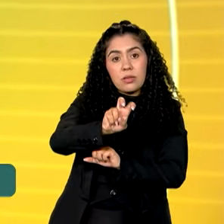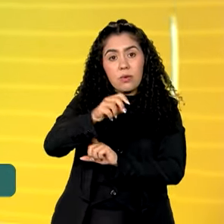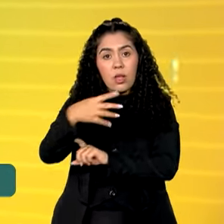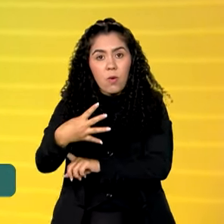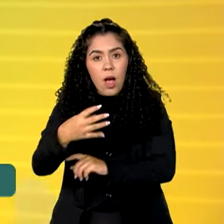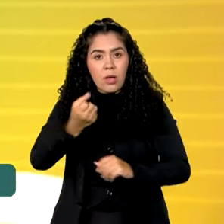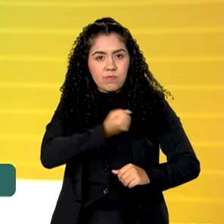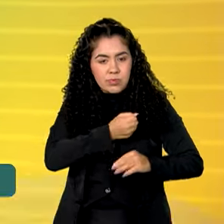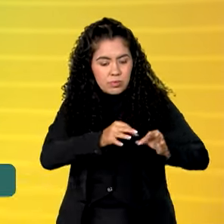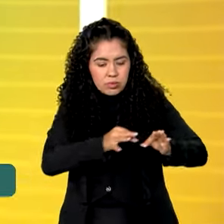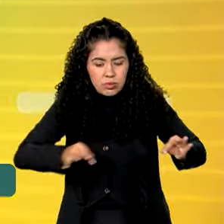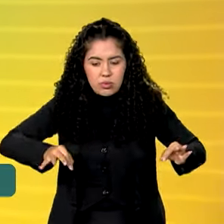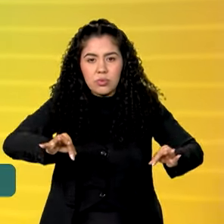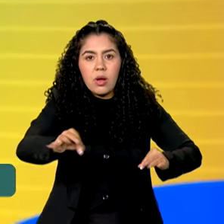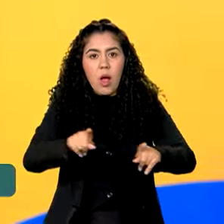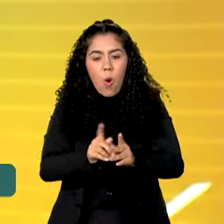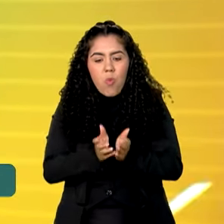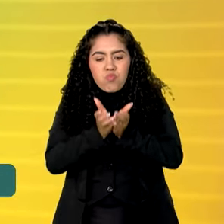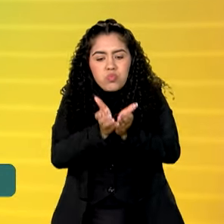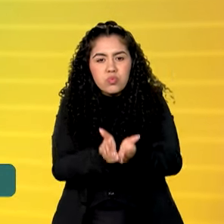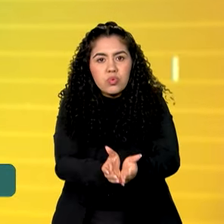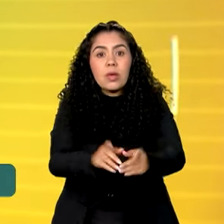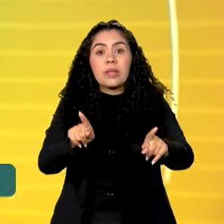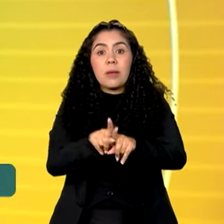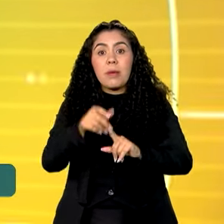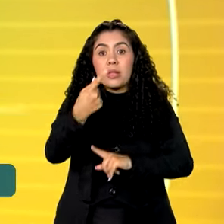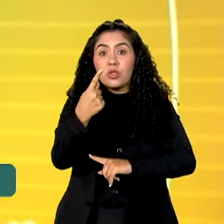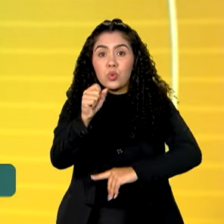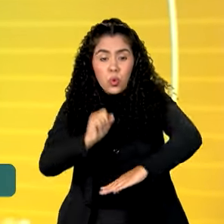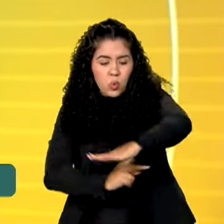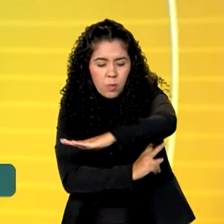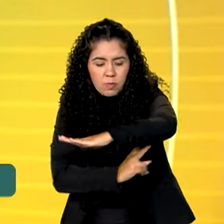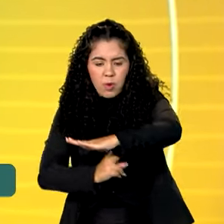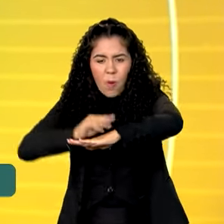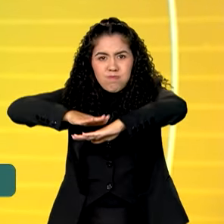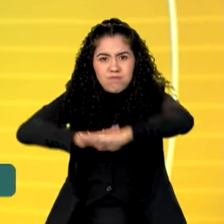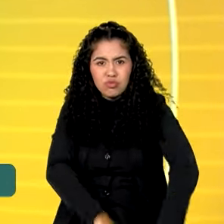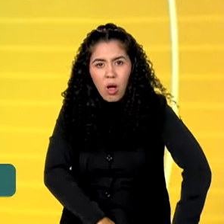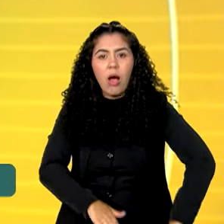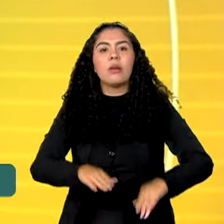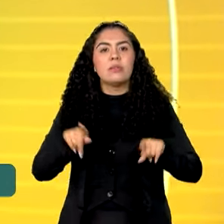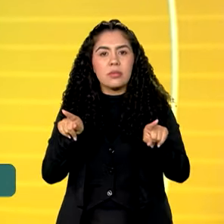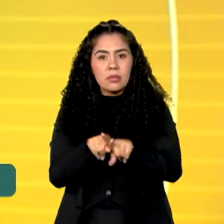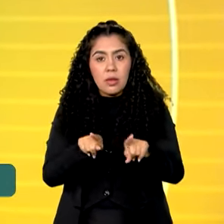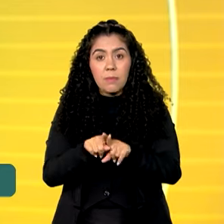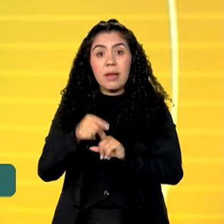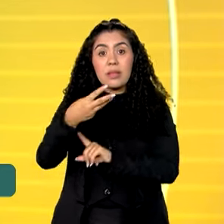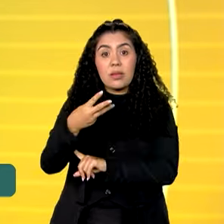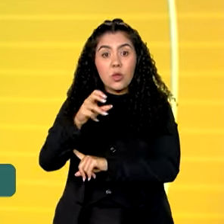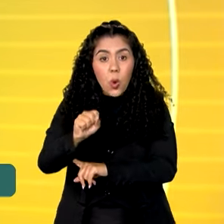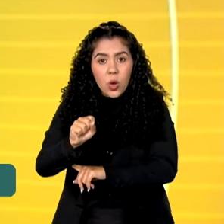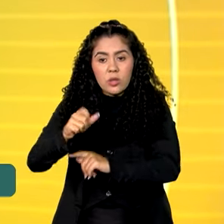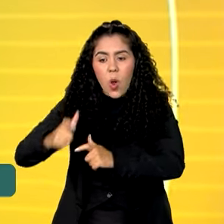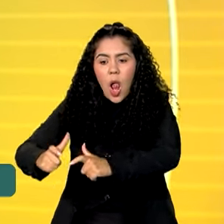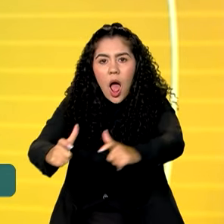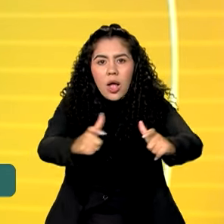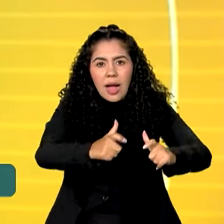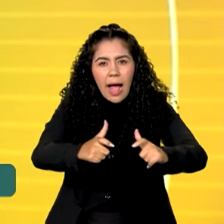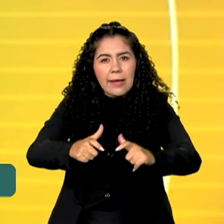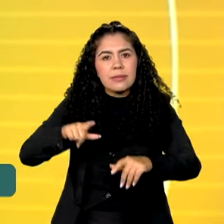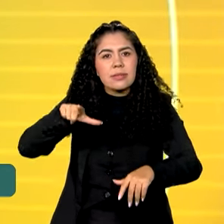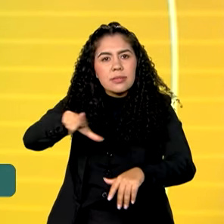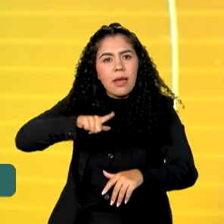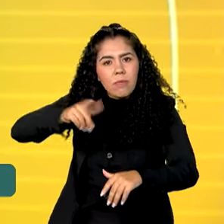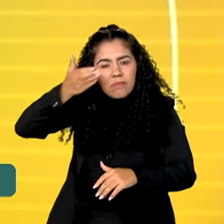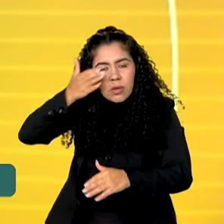madeira, uma balsa e 18 pontes foram destruídas, 38 acessos clandestinos foram fechados e 23